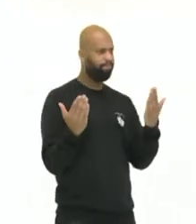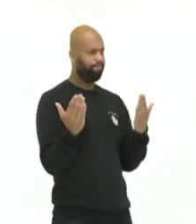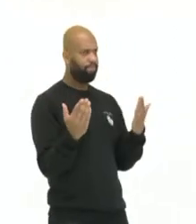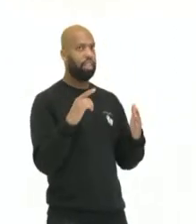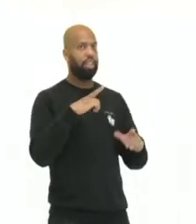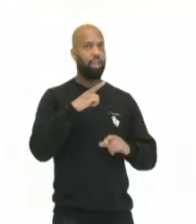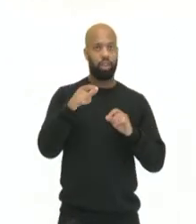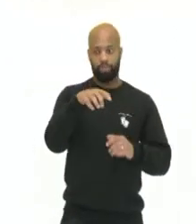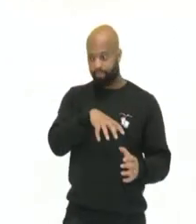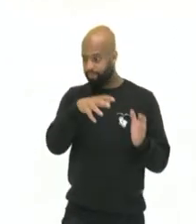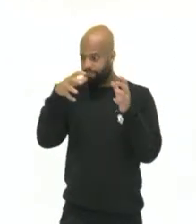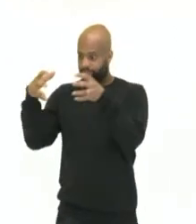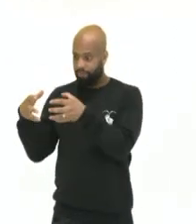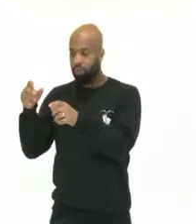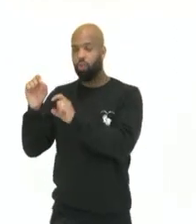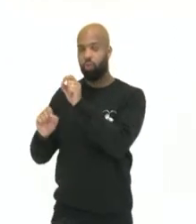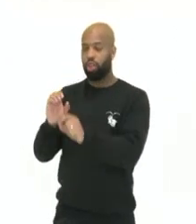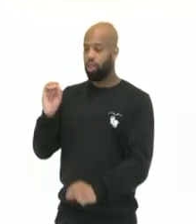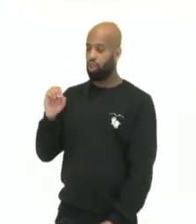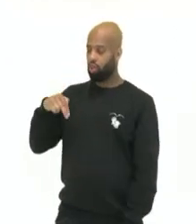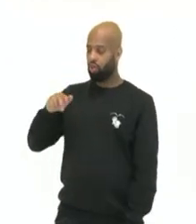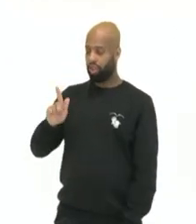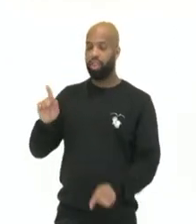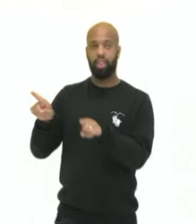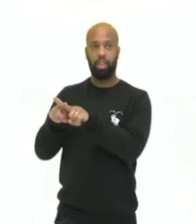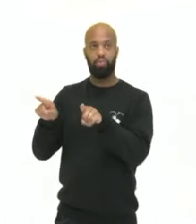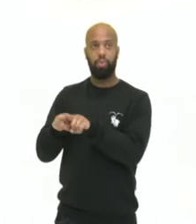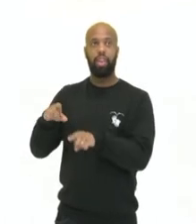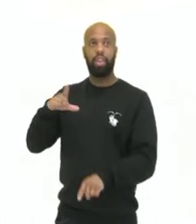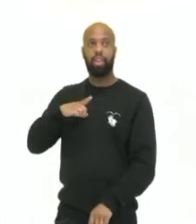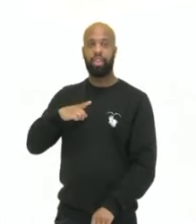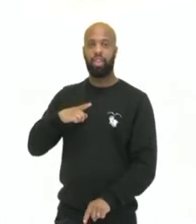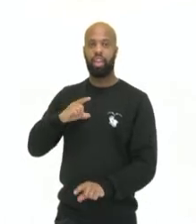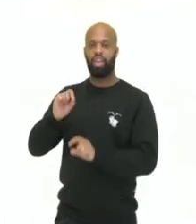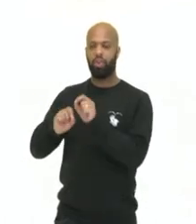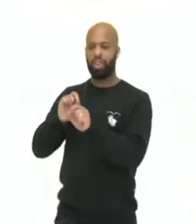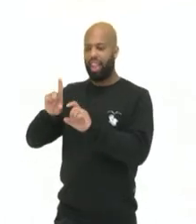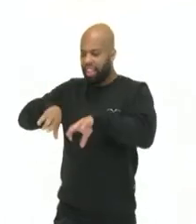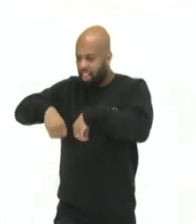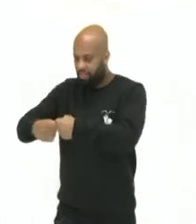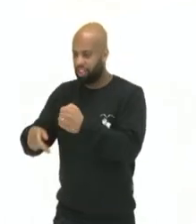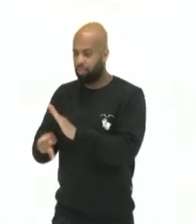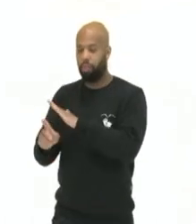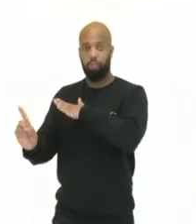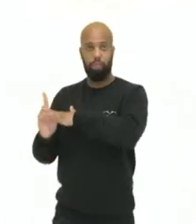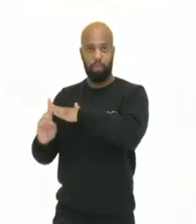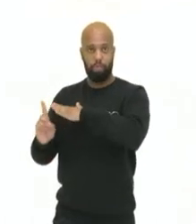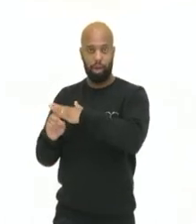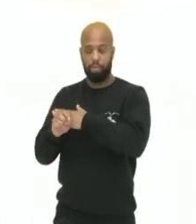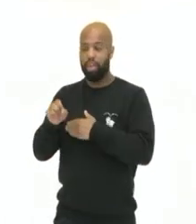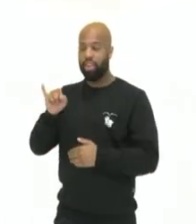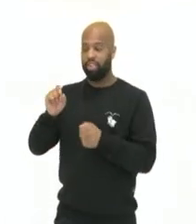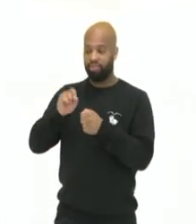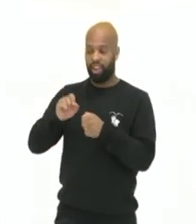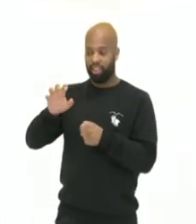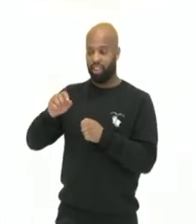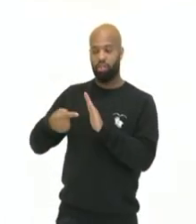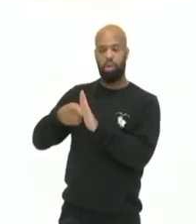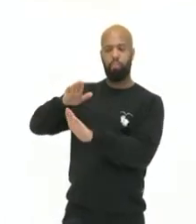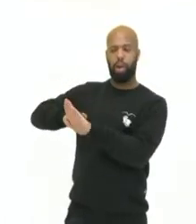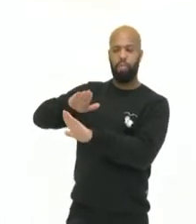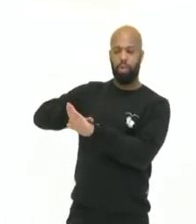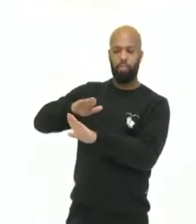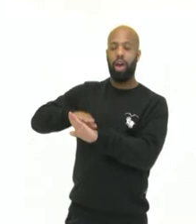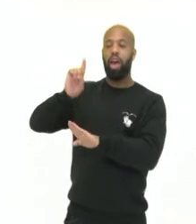consumidor. Eles afirmam que enviar esses presentes é fazer publicidade velada, dirigida ao público